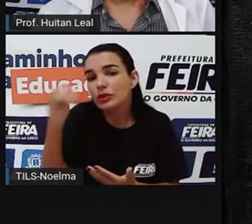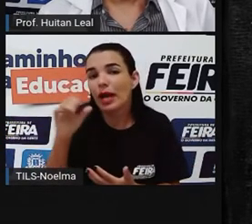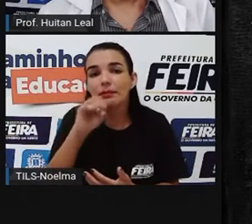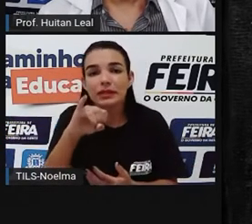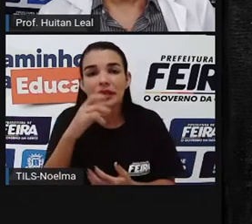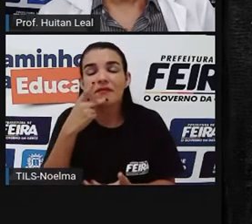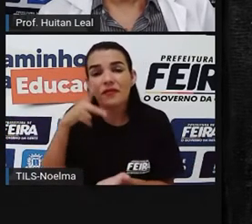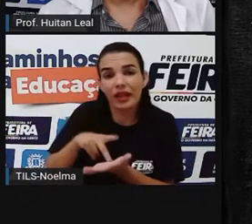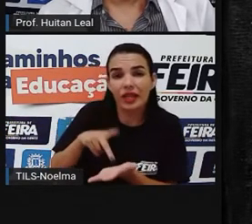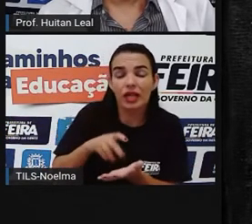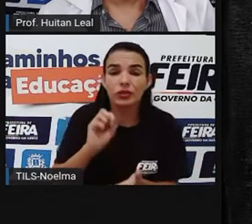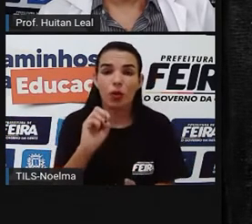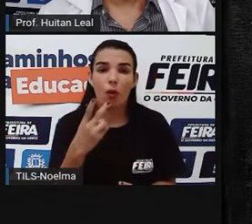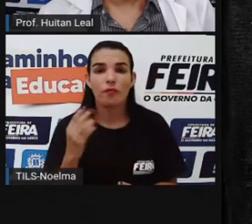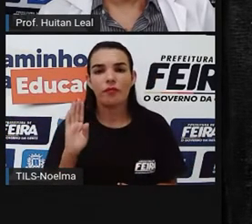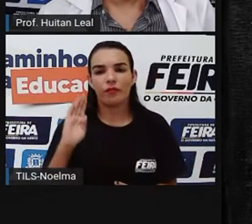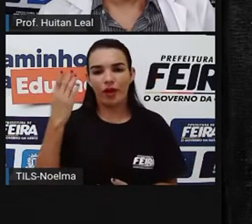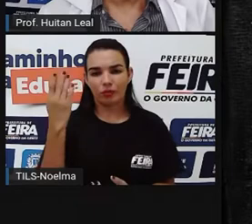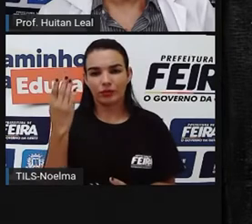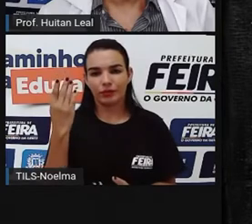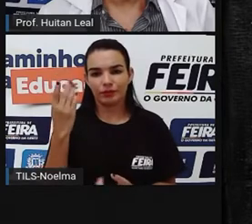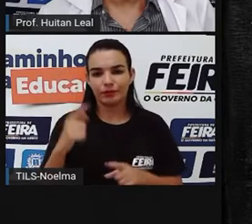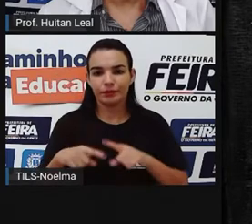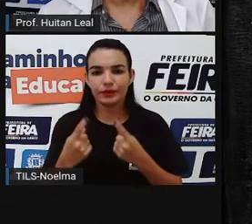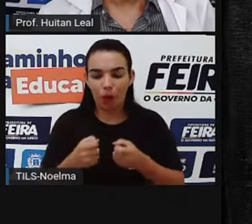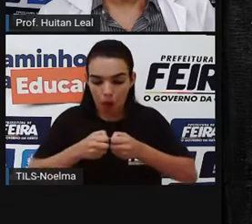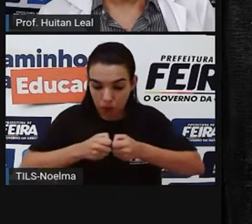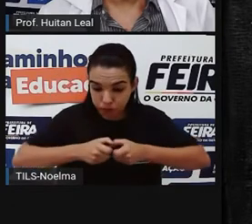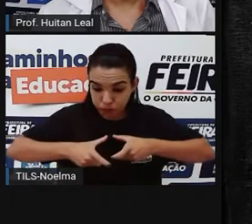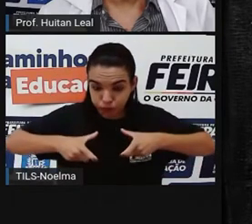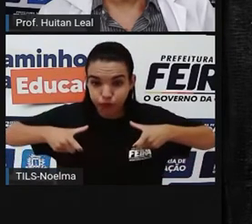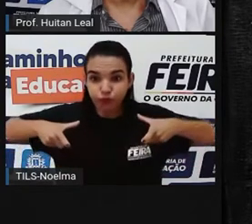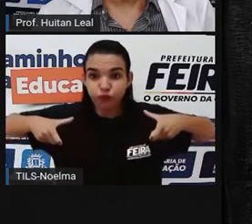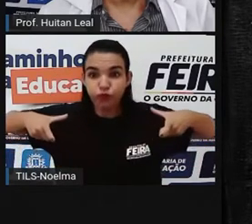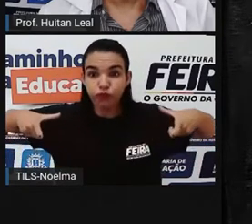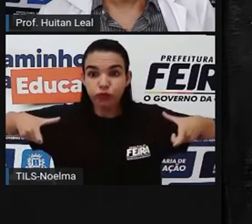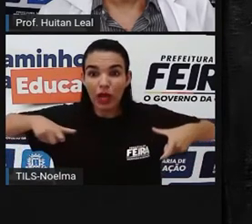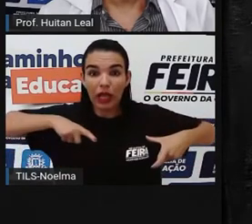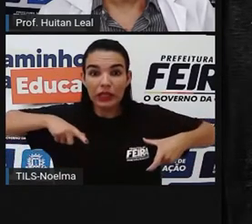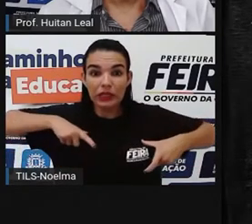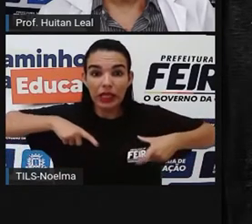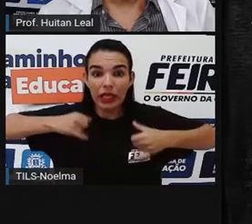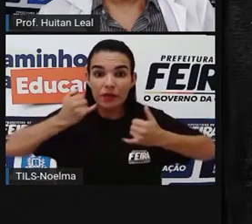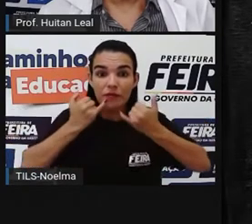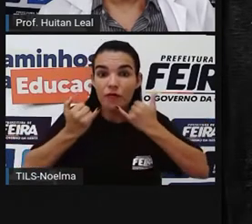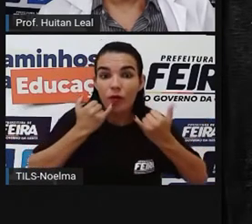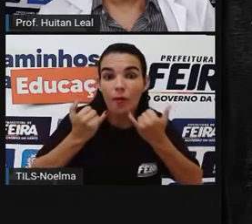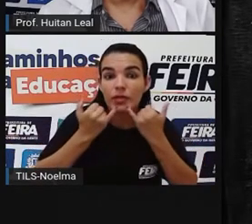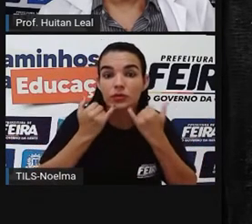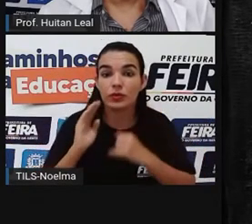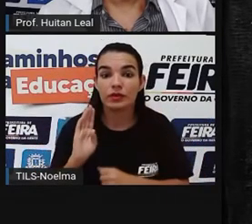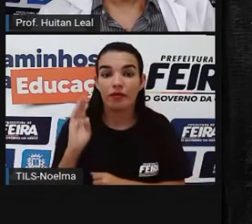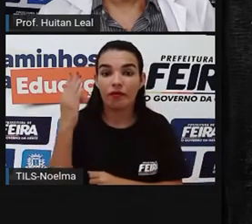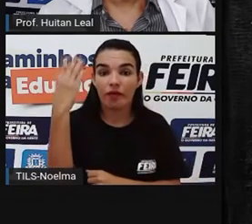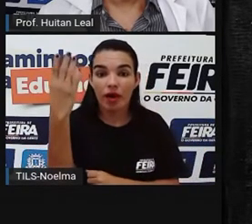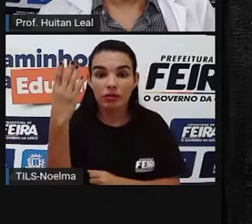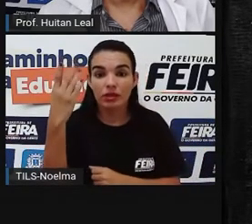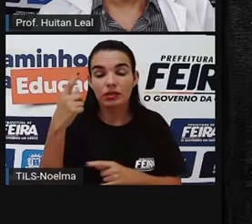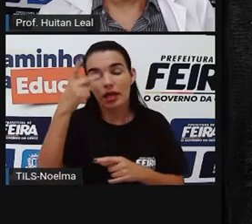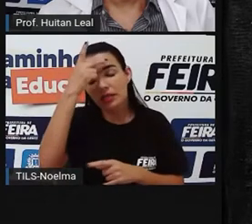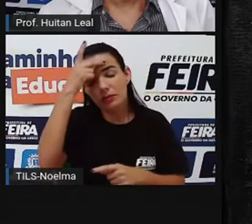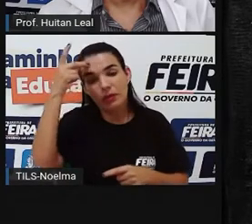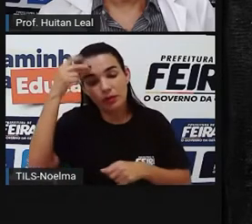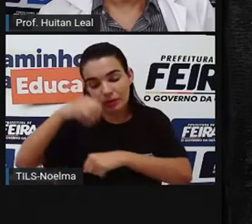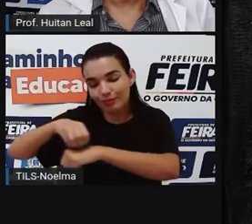Com um grande volume de conteúdos disseminados, pessoas reais ficam vulneráveis às fake news e acabam compartilhando as